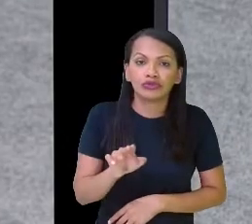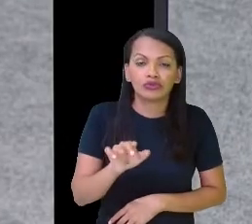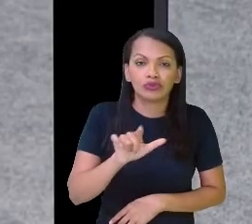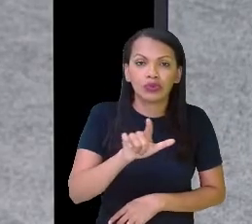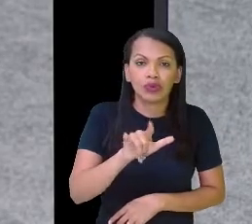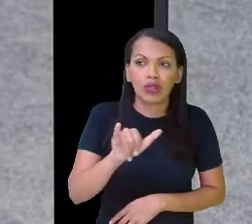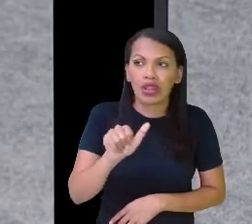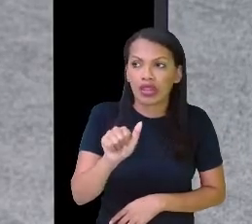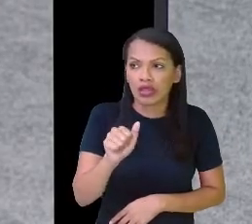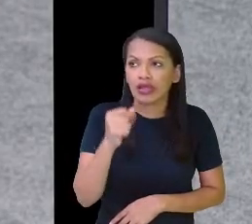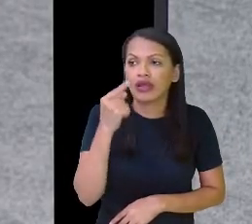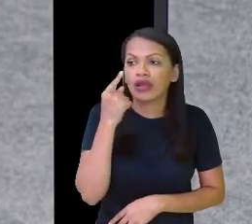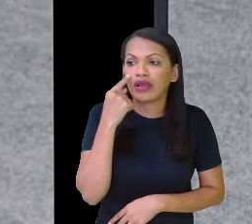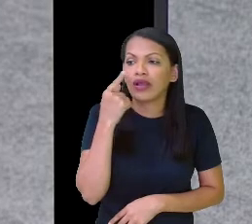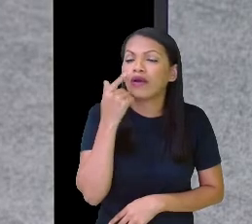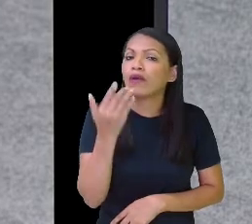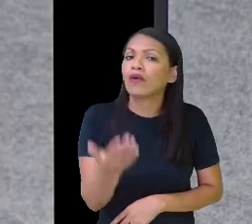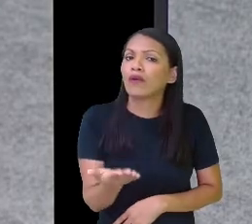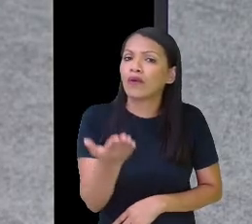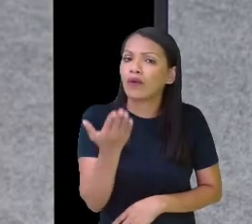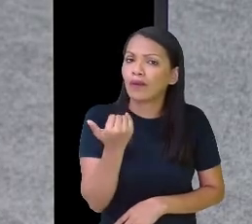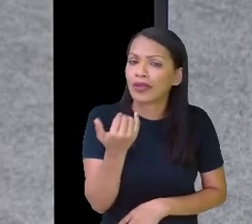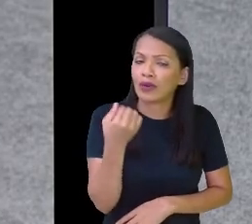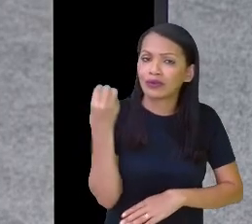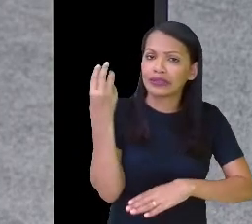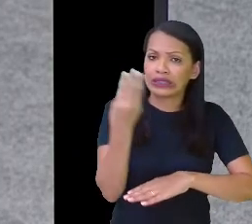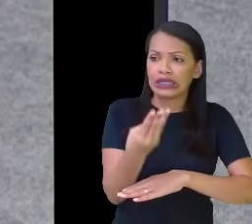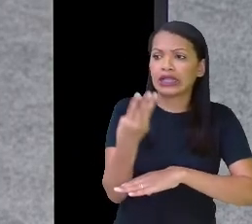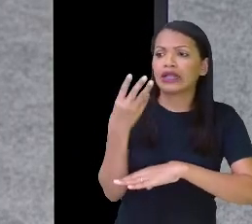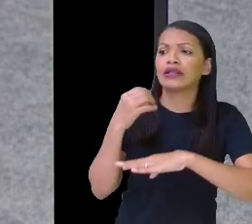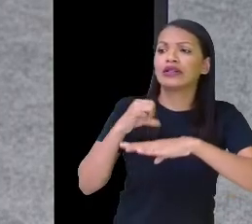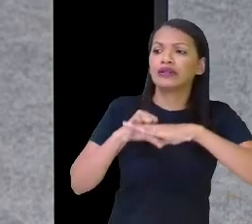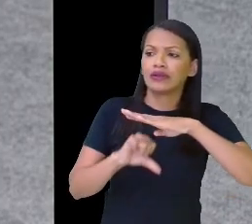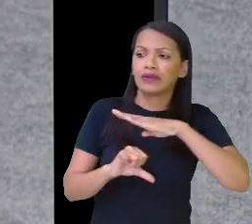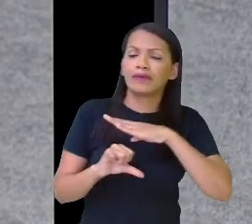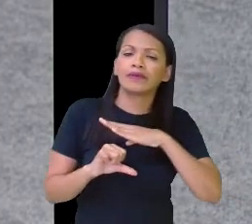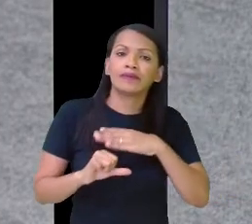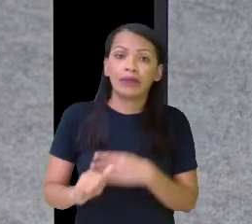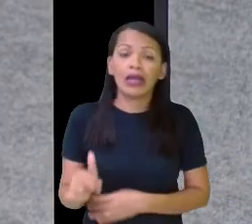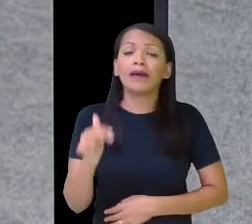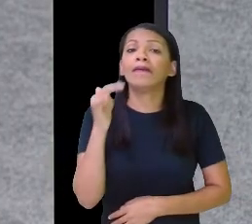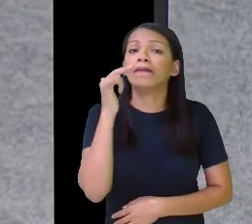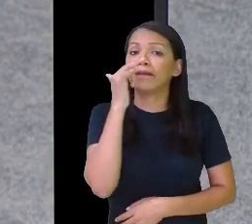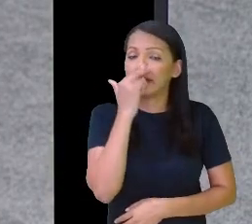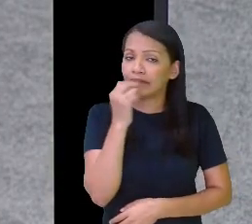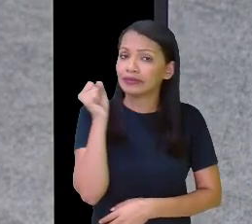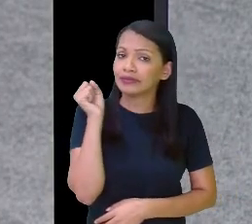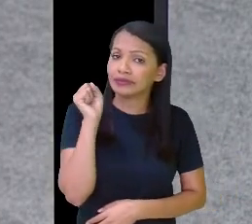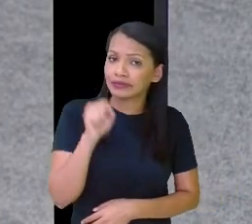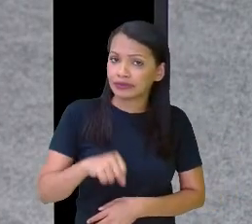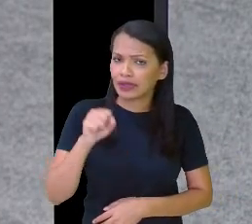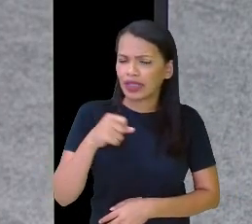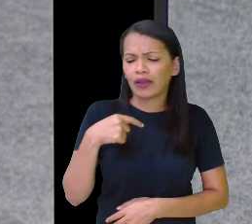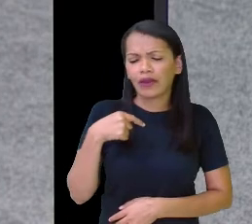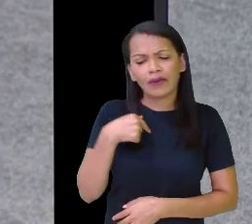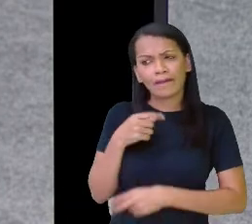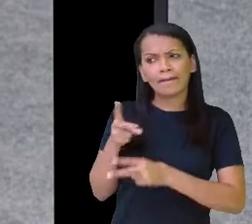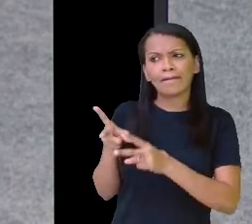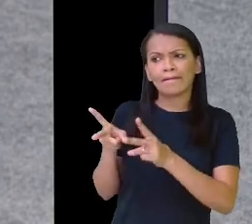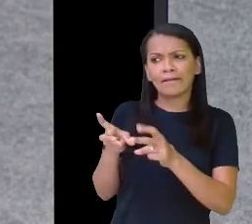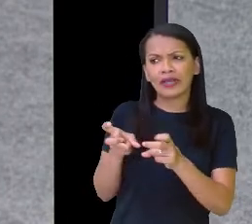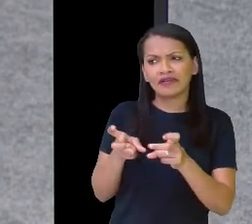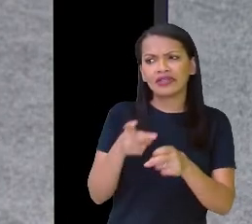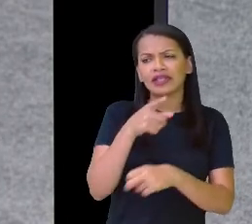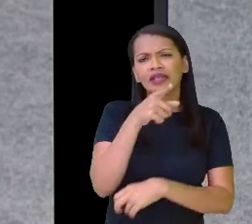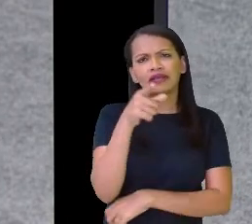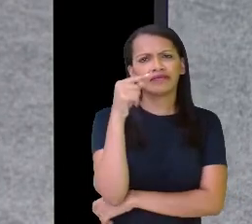pedacinhos de Júlia são menores. Mesmo assim, eu vou perceber, e você